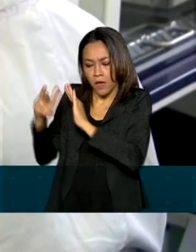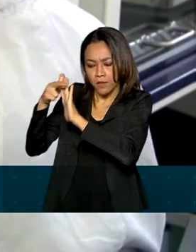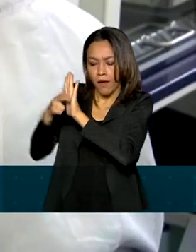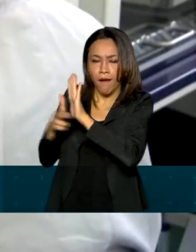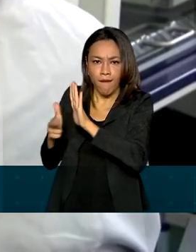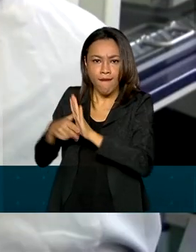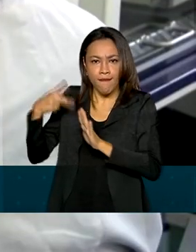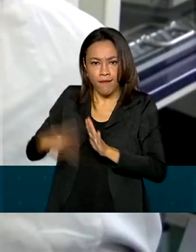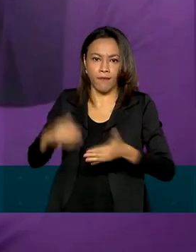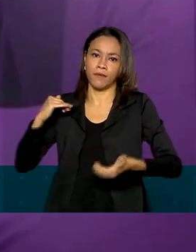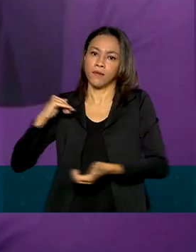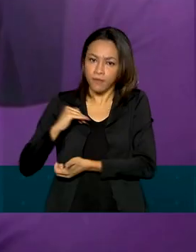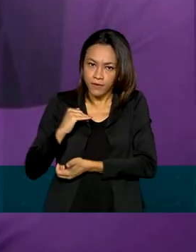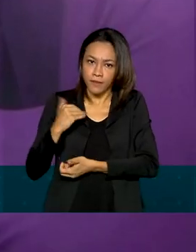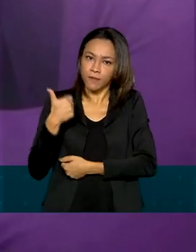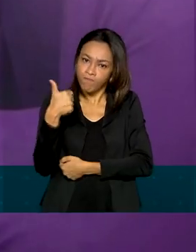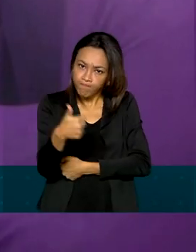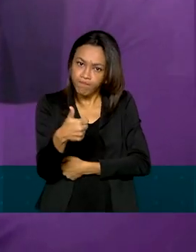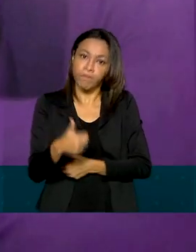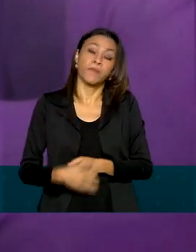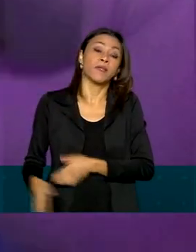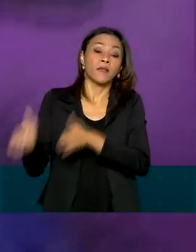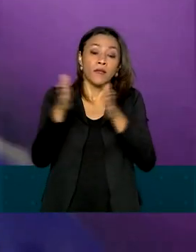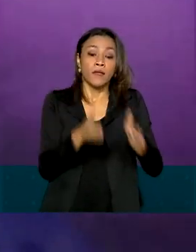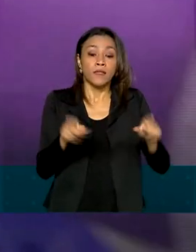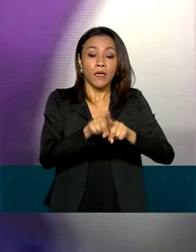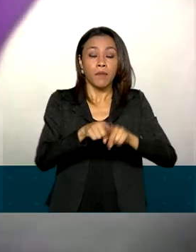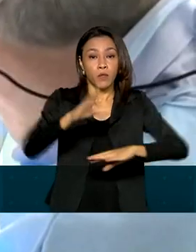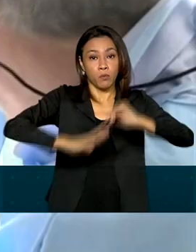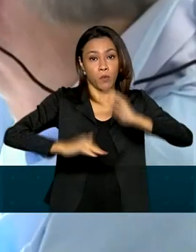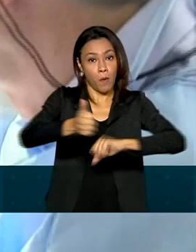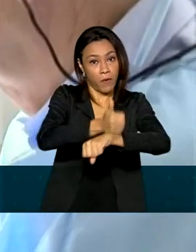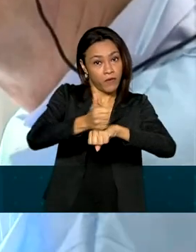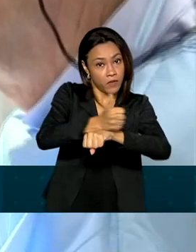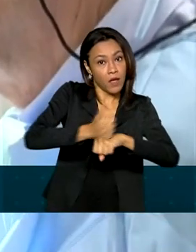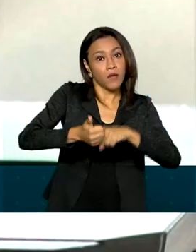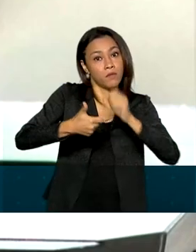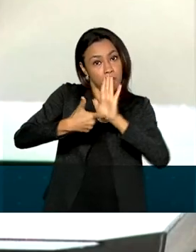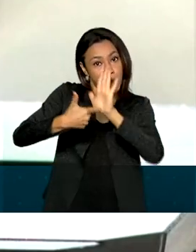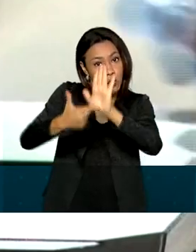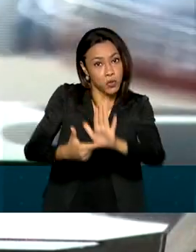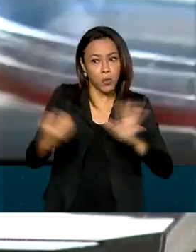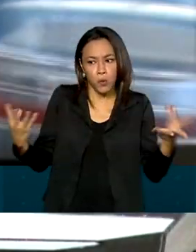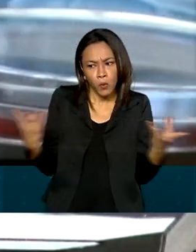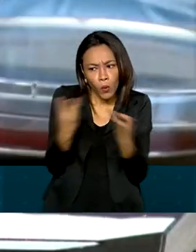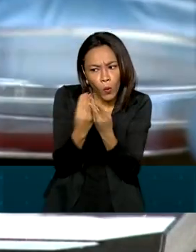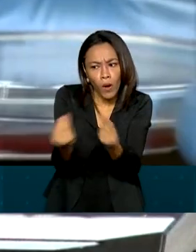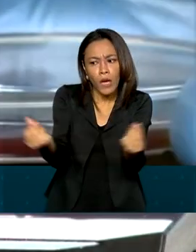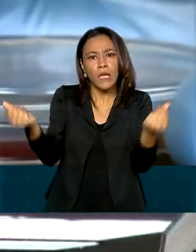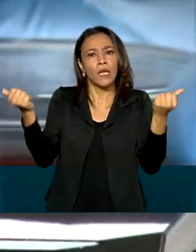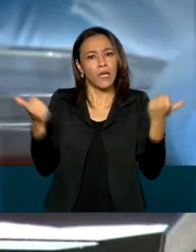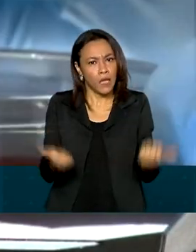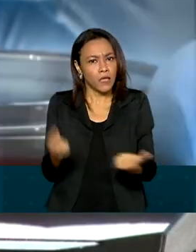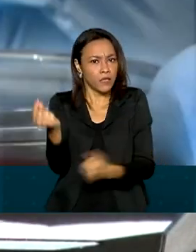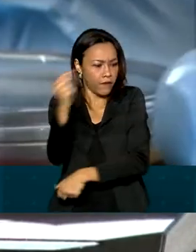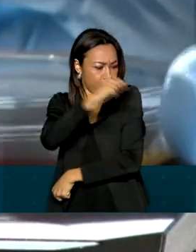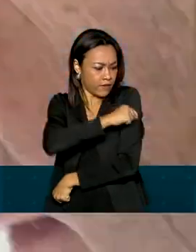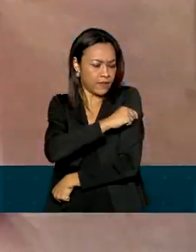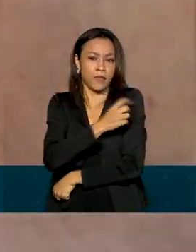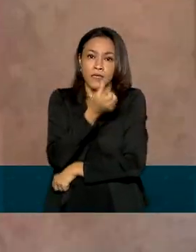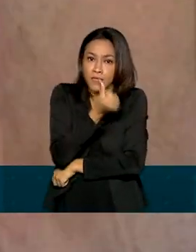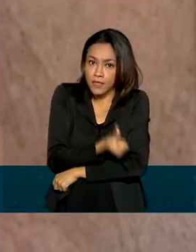fabricação. Além disso, os especialistas mostraram os dados de eficácia global comprovada da vacina, que é de